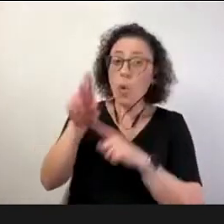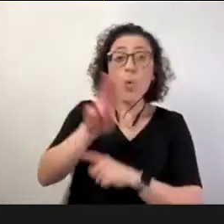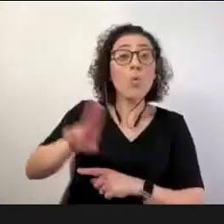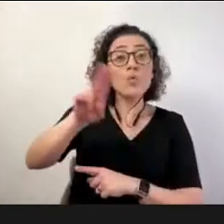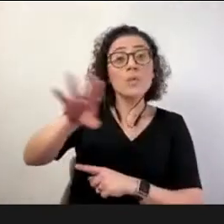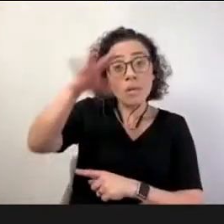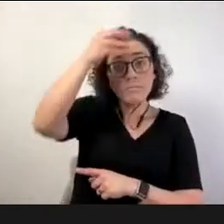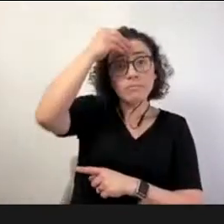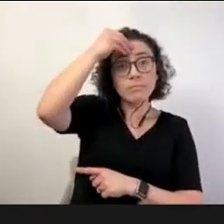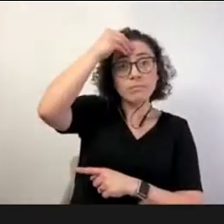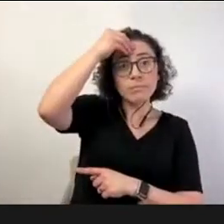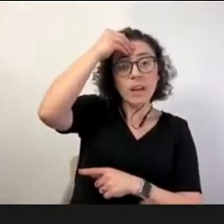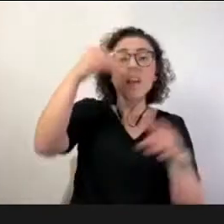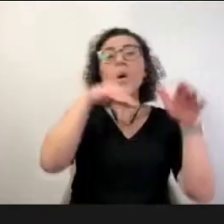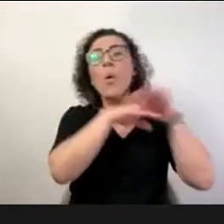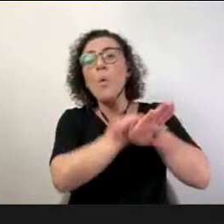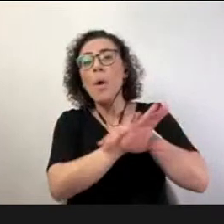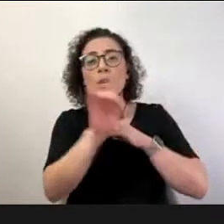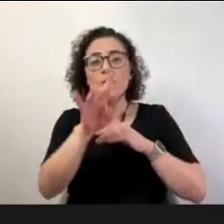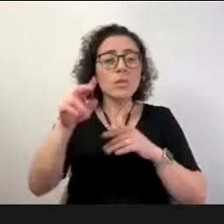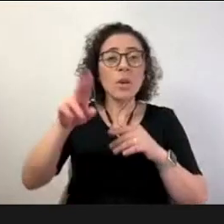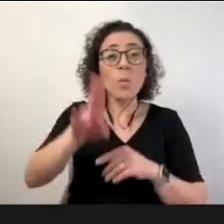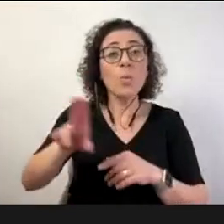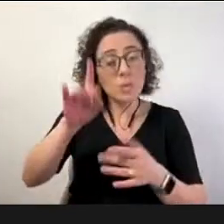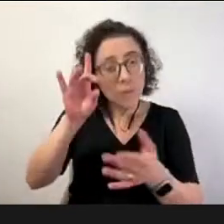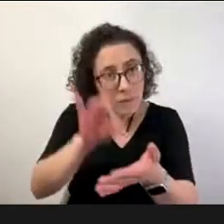serviço como a gente foi sinalizando